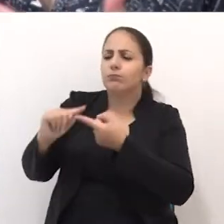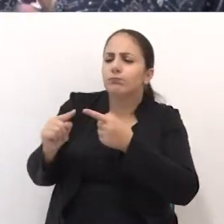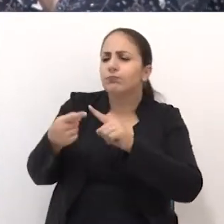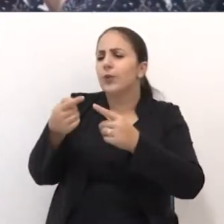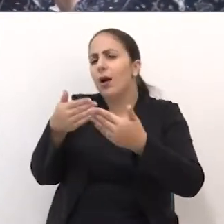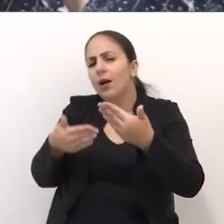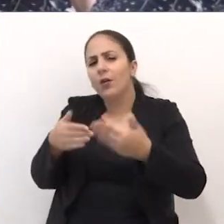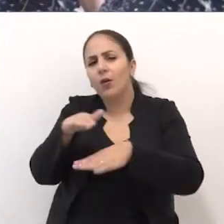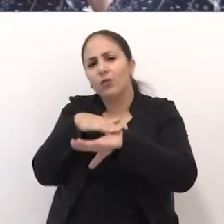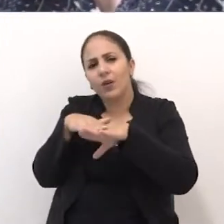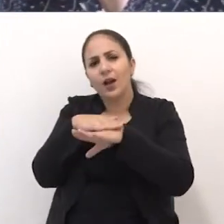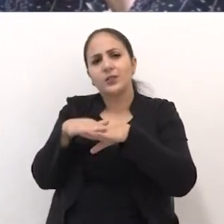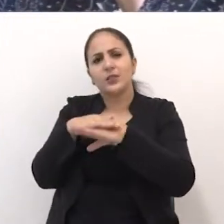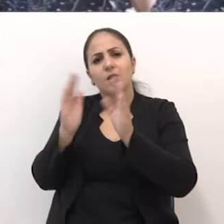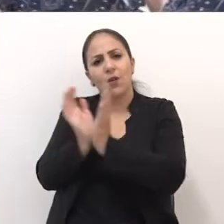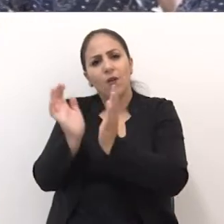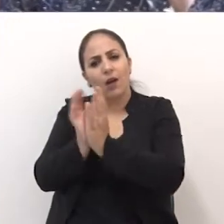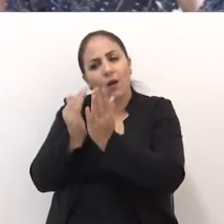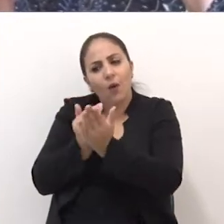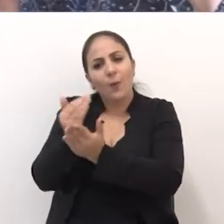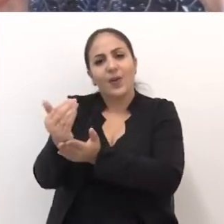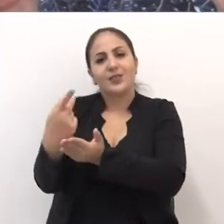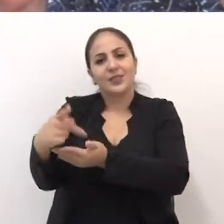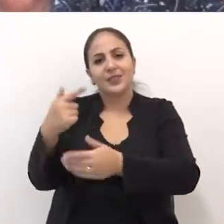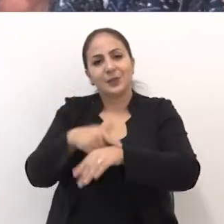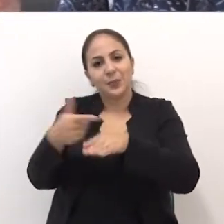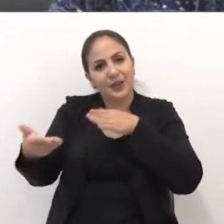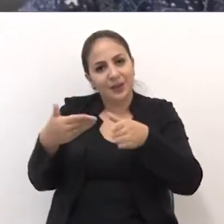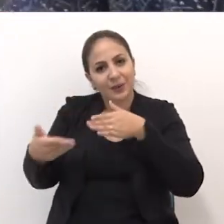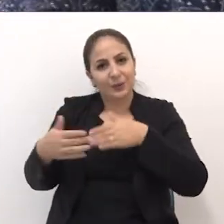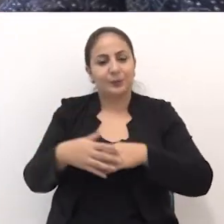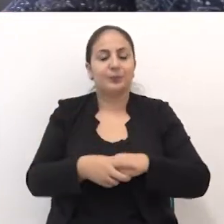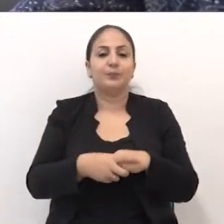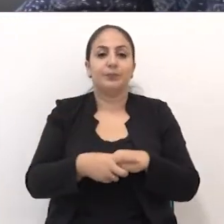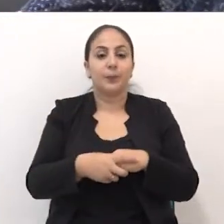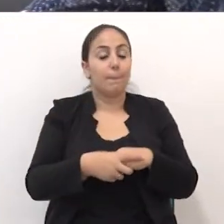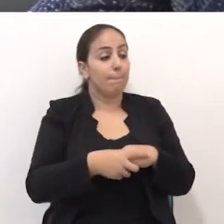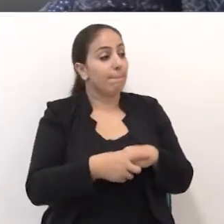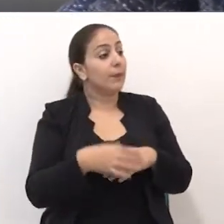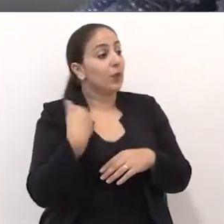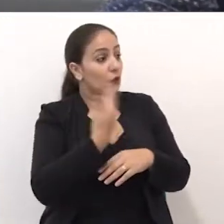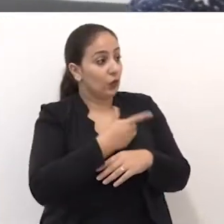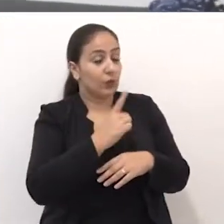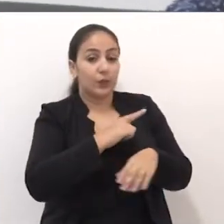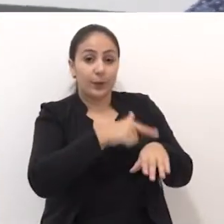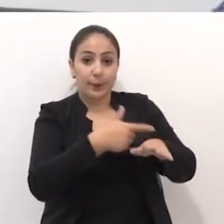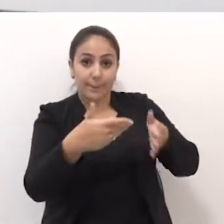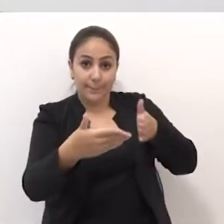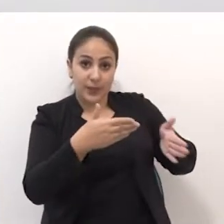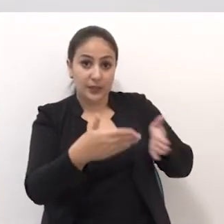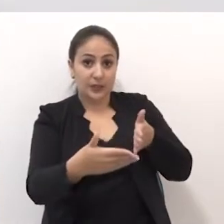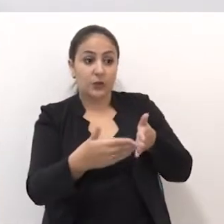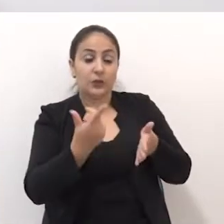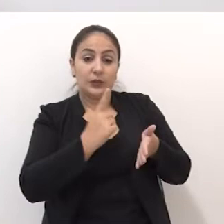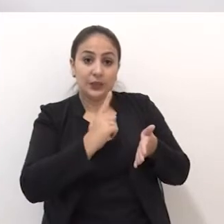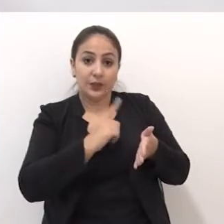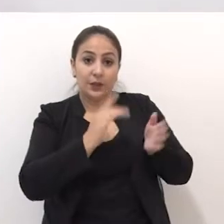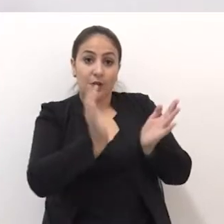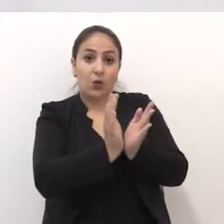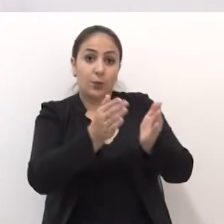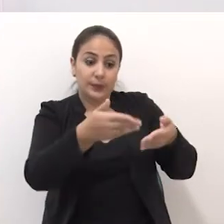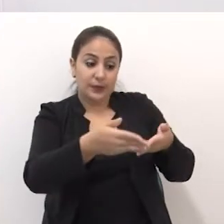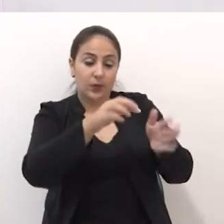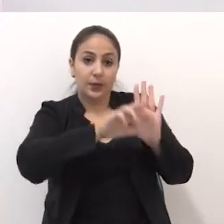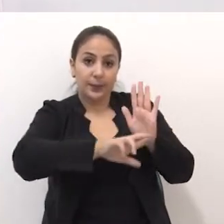então, com estes colegas? Logo no início deste período legislativo. Nós tivemos agora esse período que houve a comissão